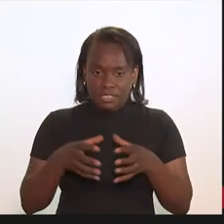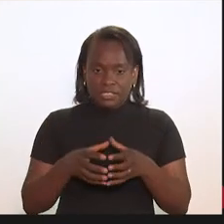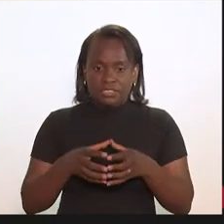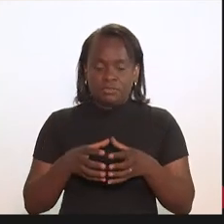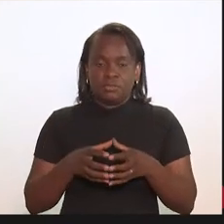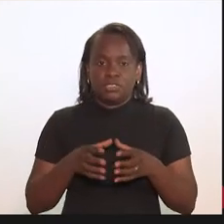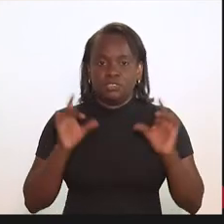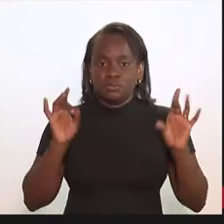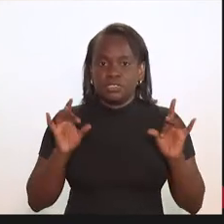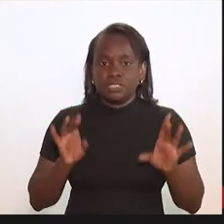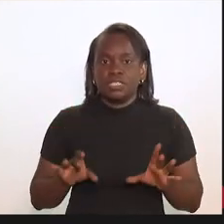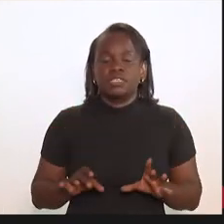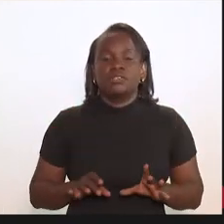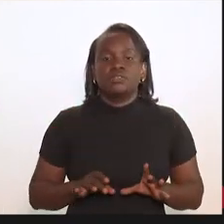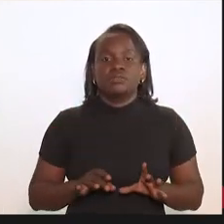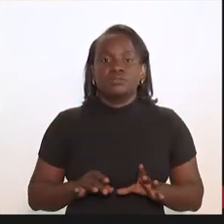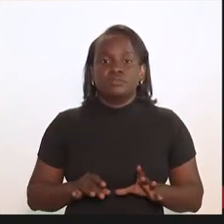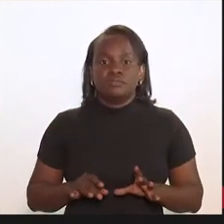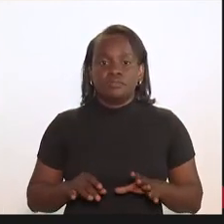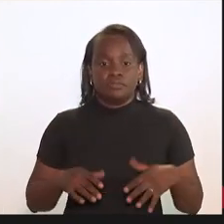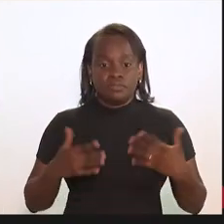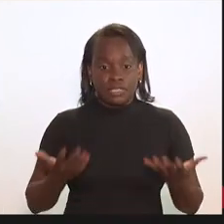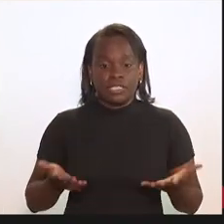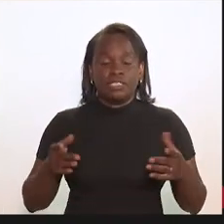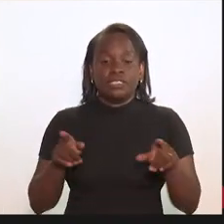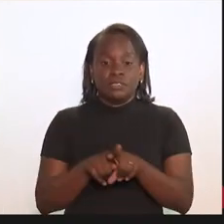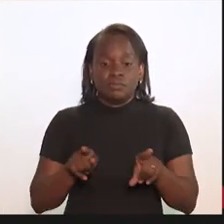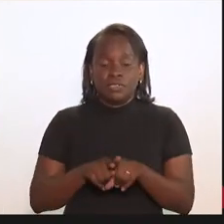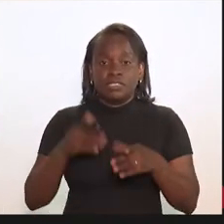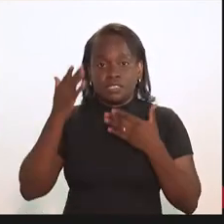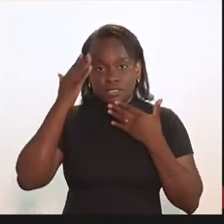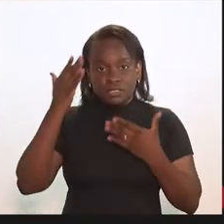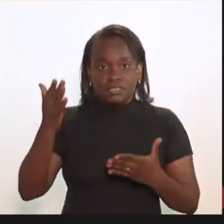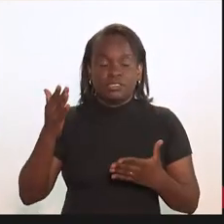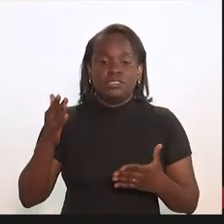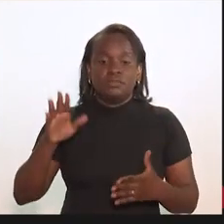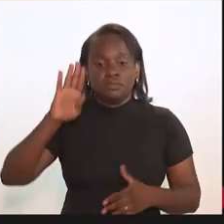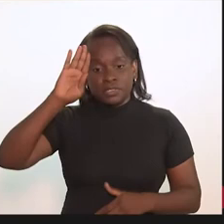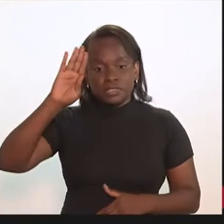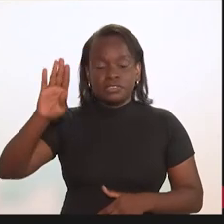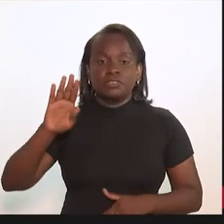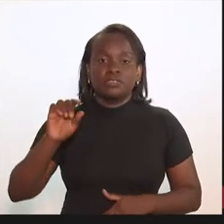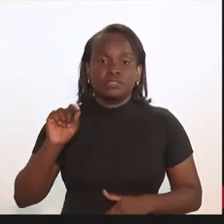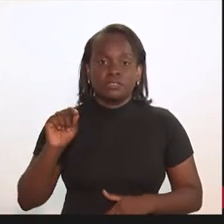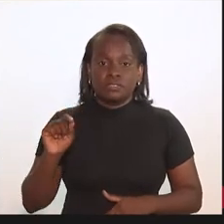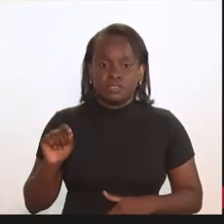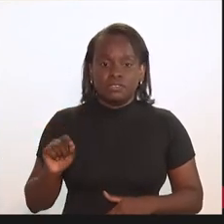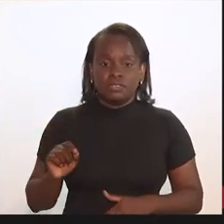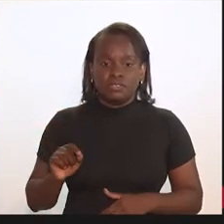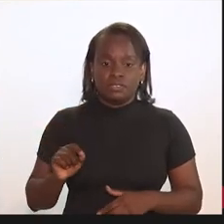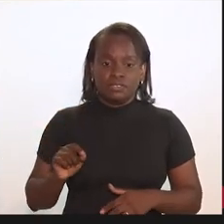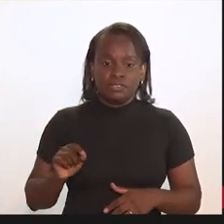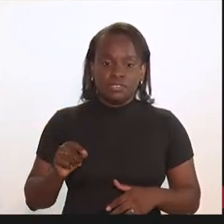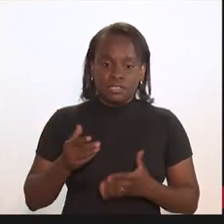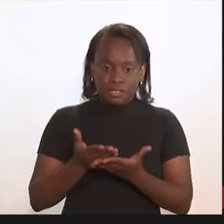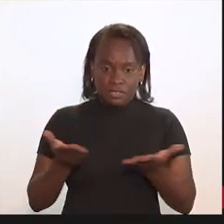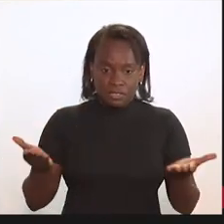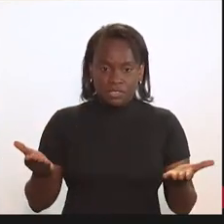desta comissão especial. mais um agradecimento especial a